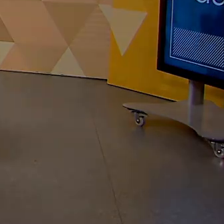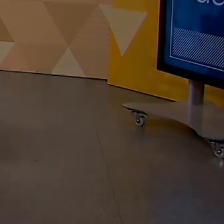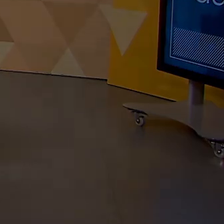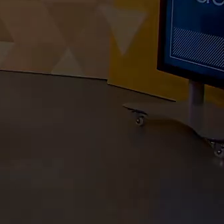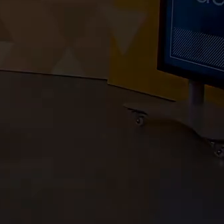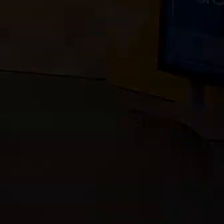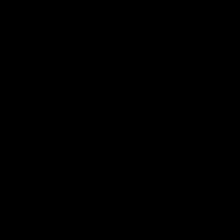Obrigada por assistir.